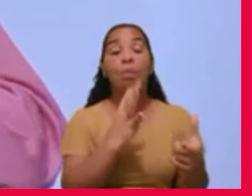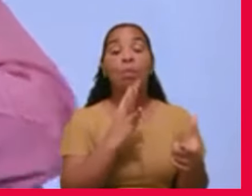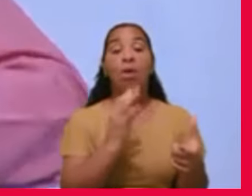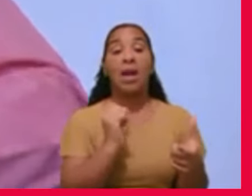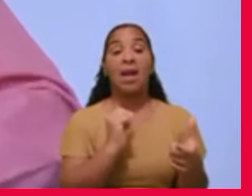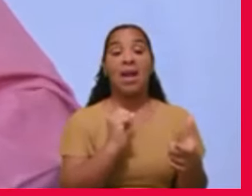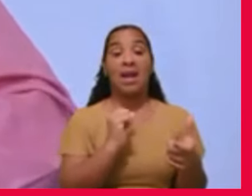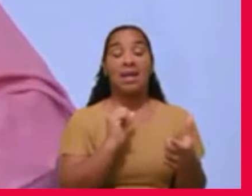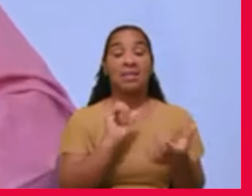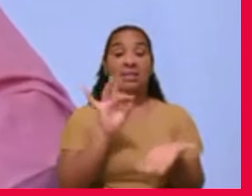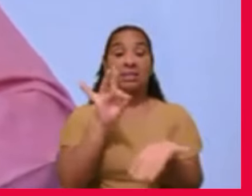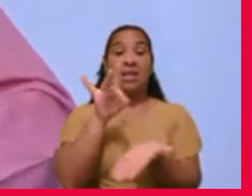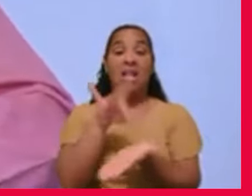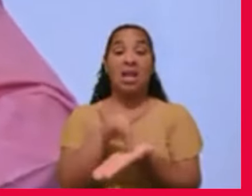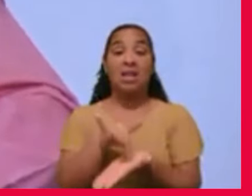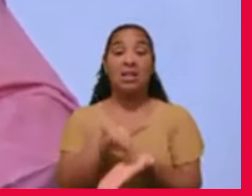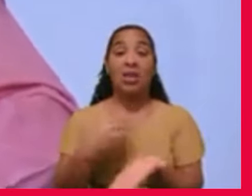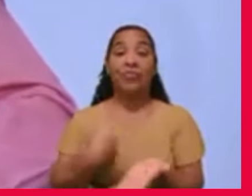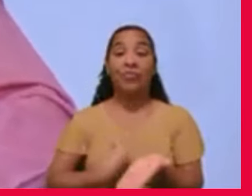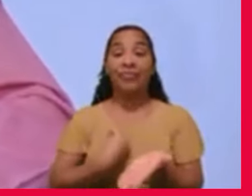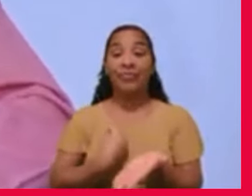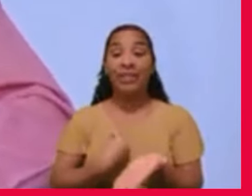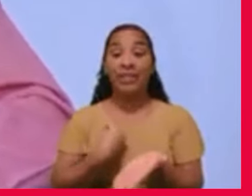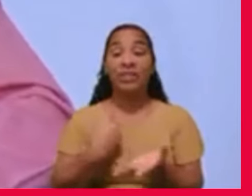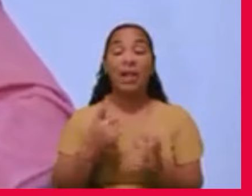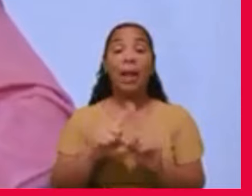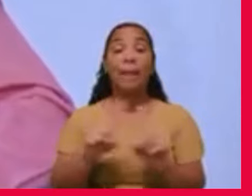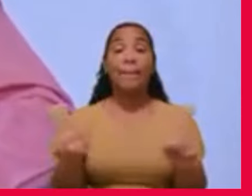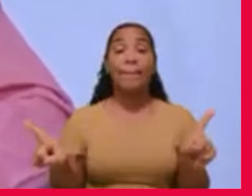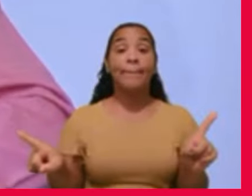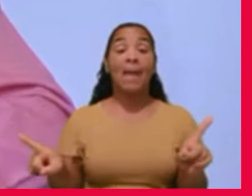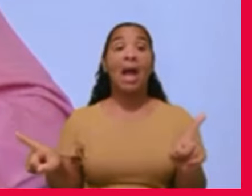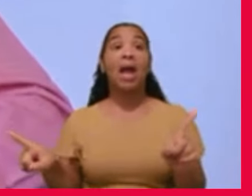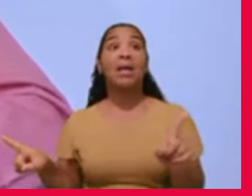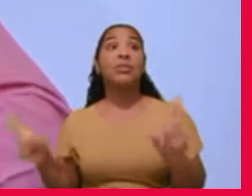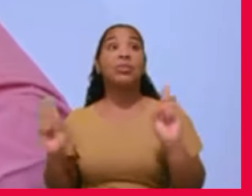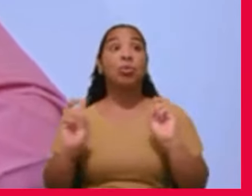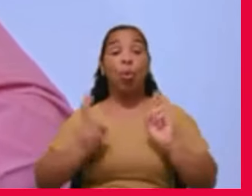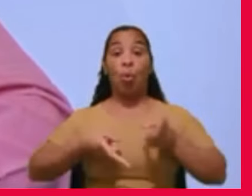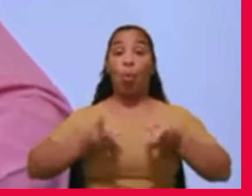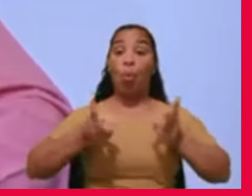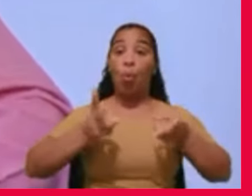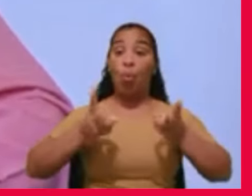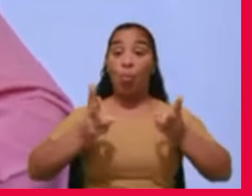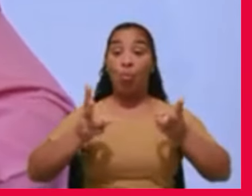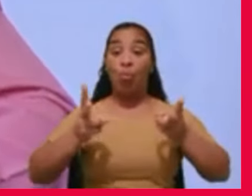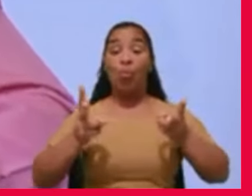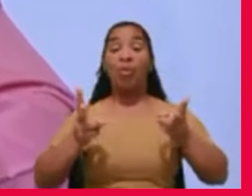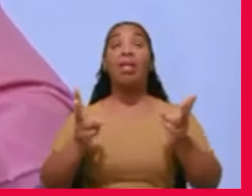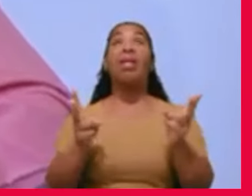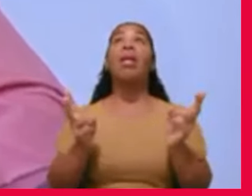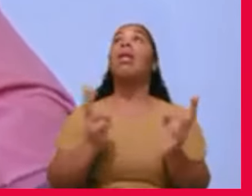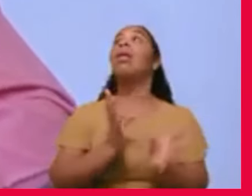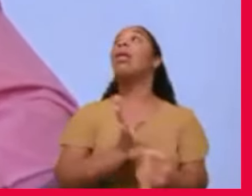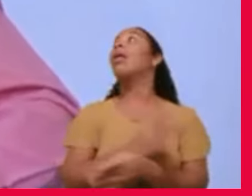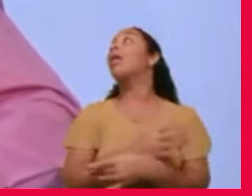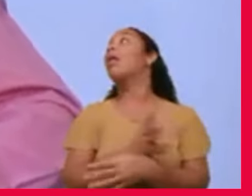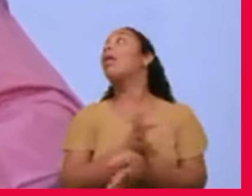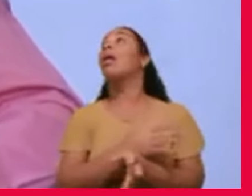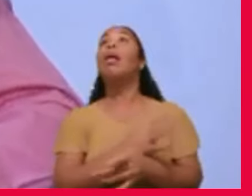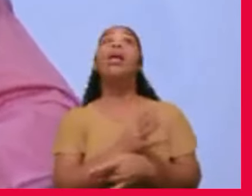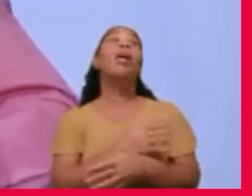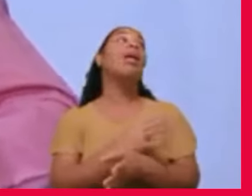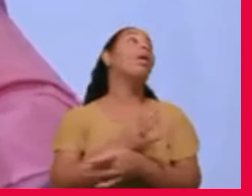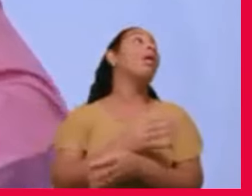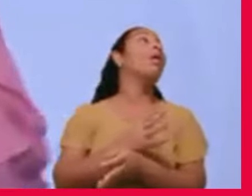vida, e, no entanto, permanecemos muitas vezes distraídos, desatentos,